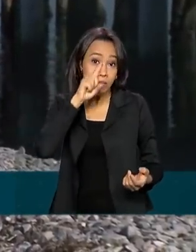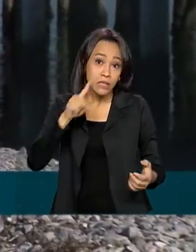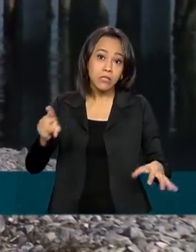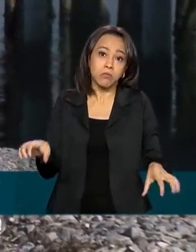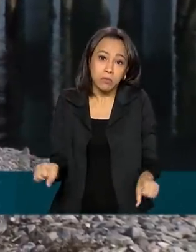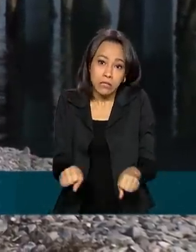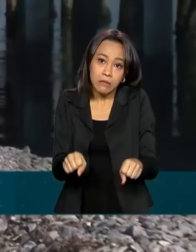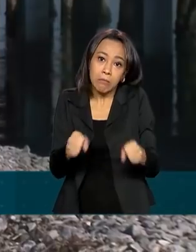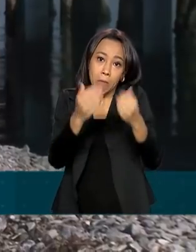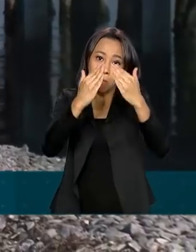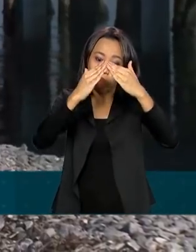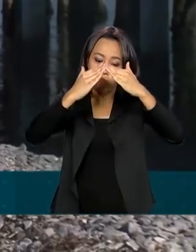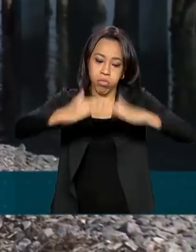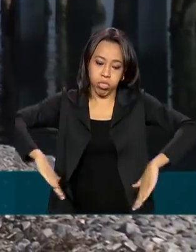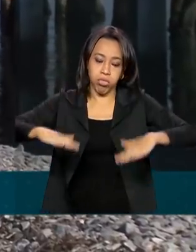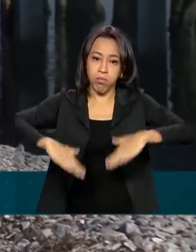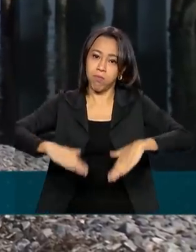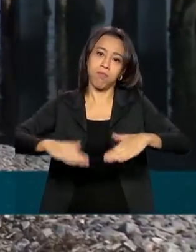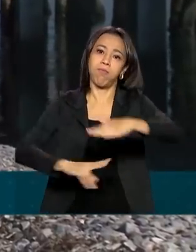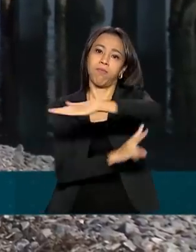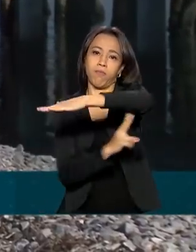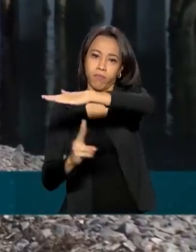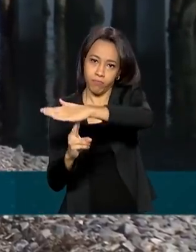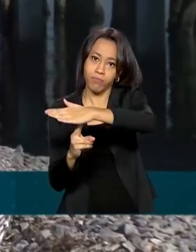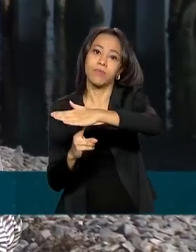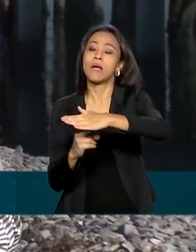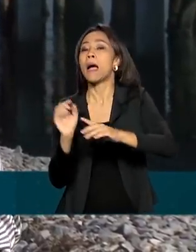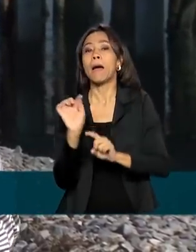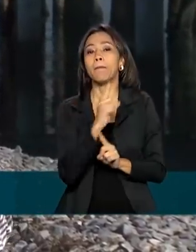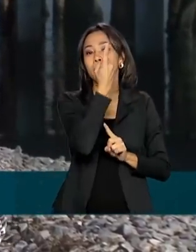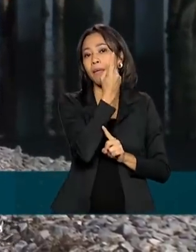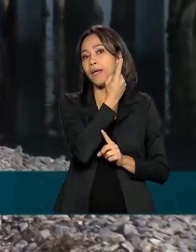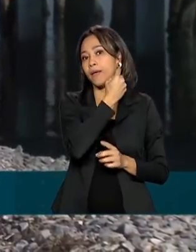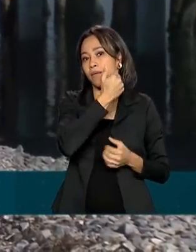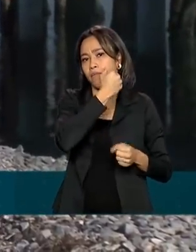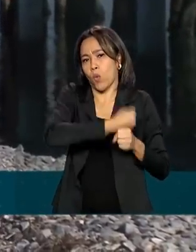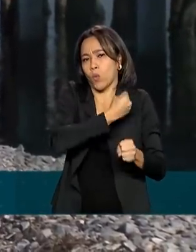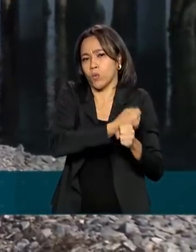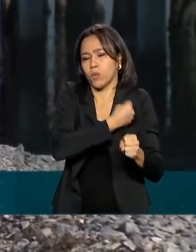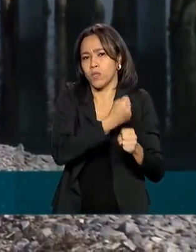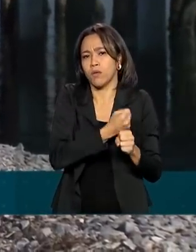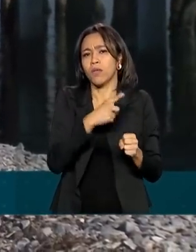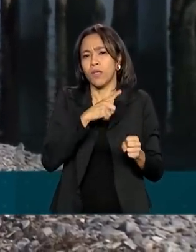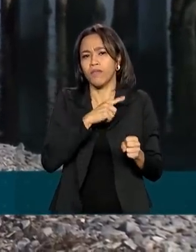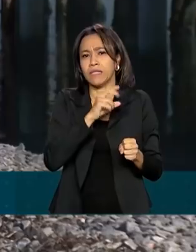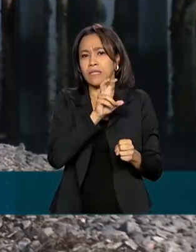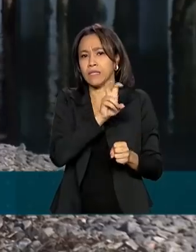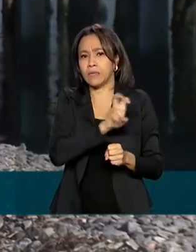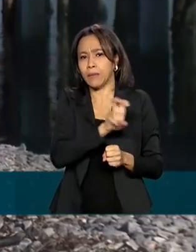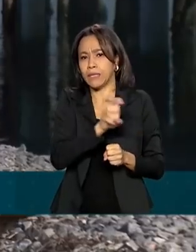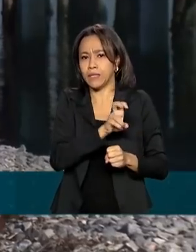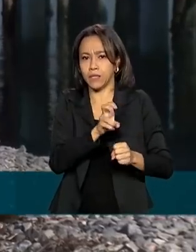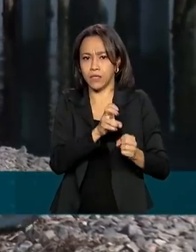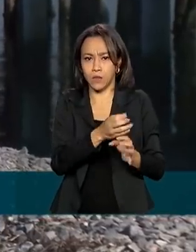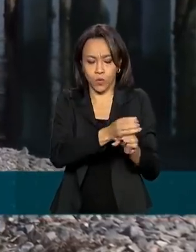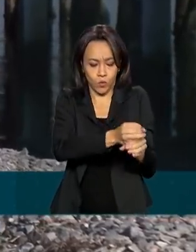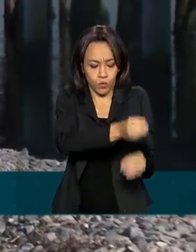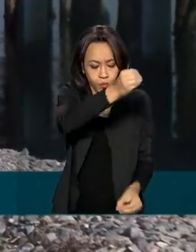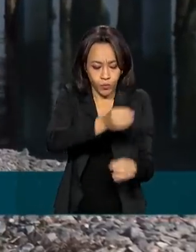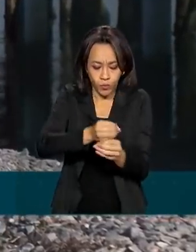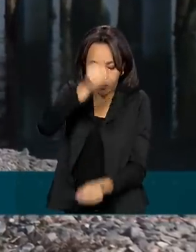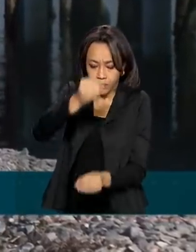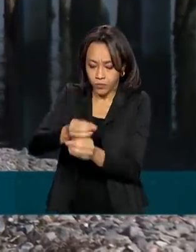estrutura. Após a conclusão da primeira etapa da obra, que incluiu a reforma de 55 pilastras, o trânsito na ponte